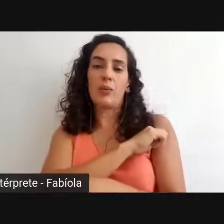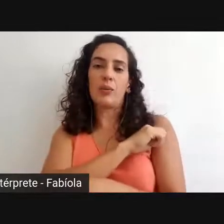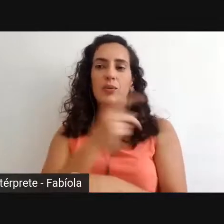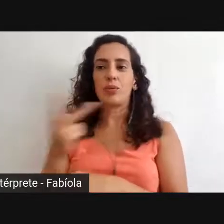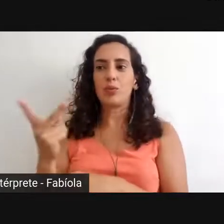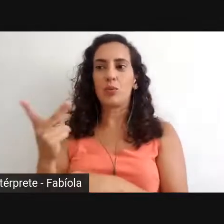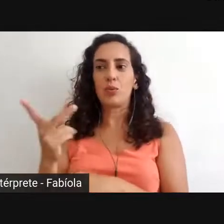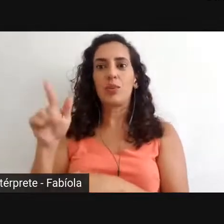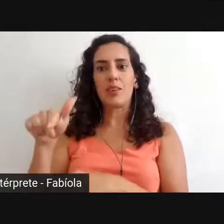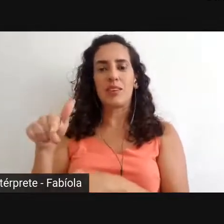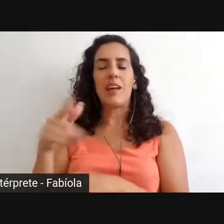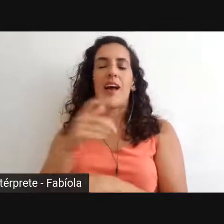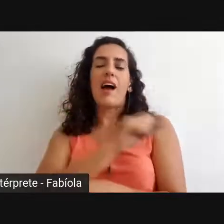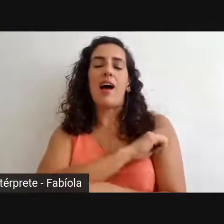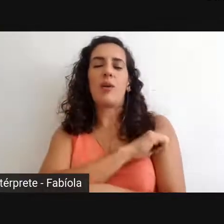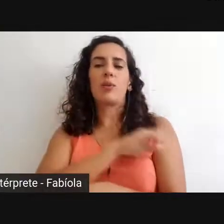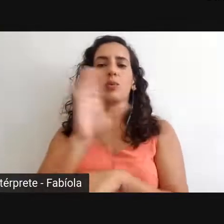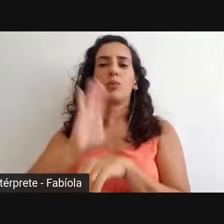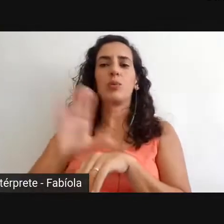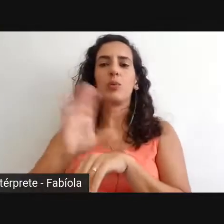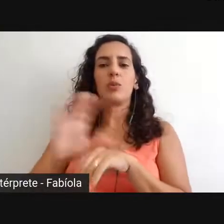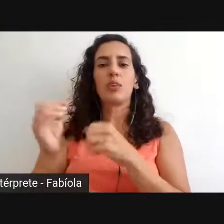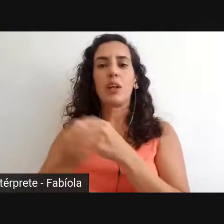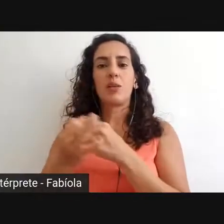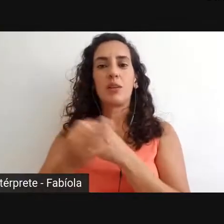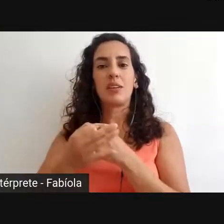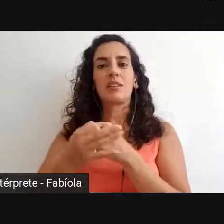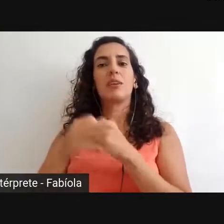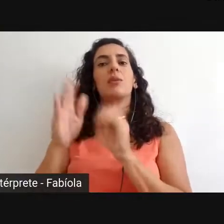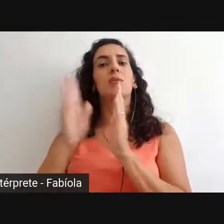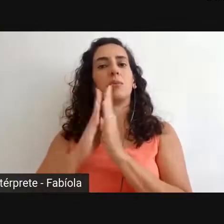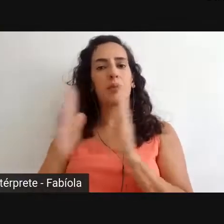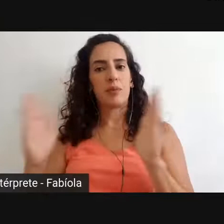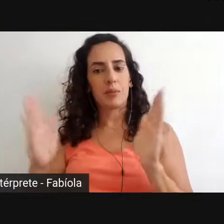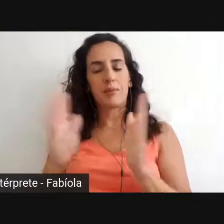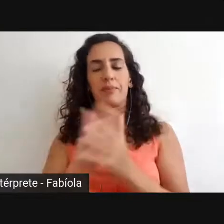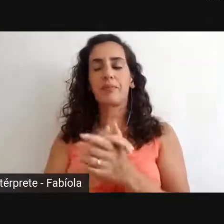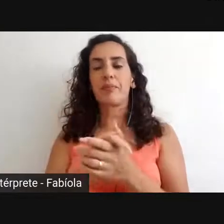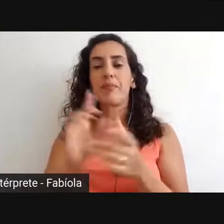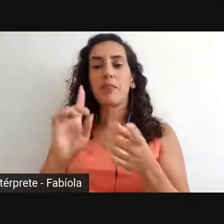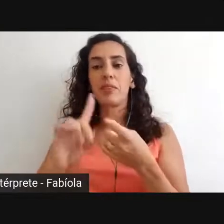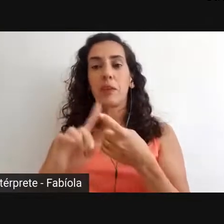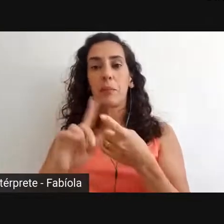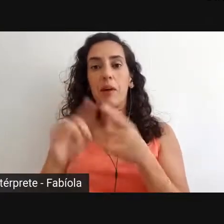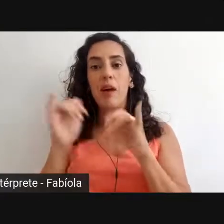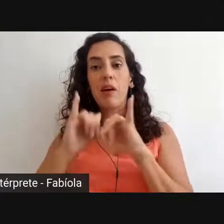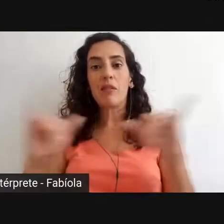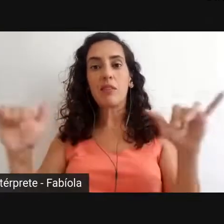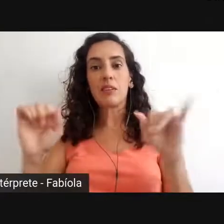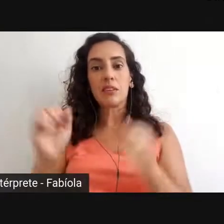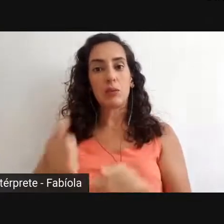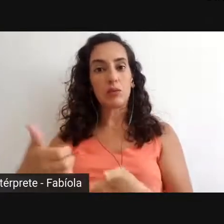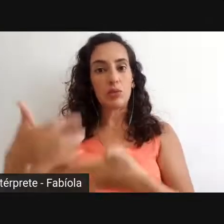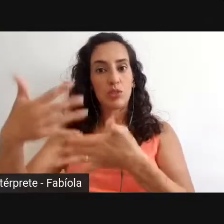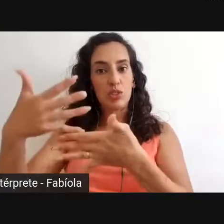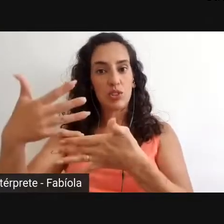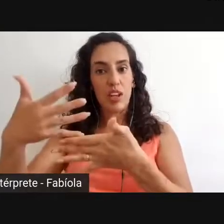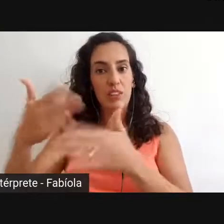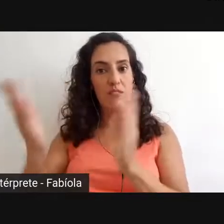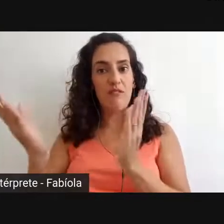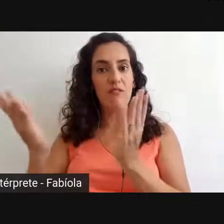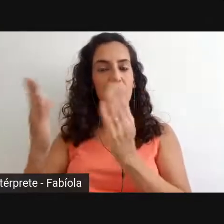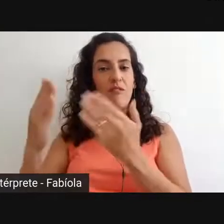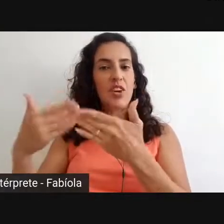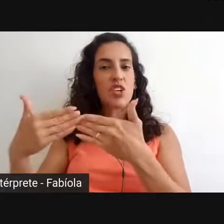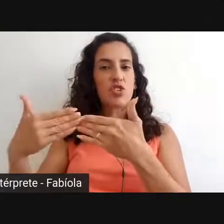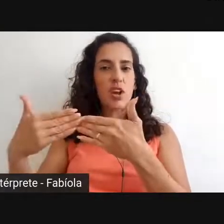de graduação em biblioteconomia. Informamos que o nosso chat está fechado devido a